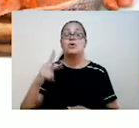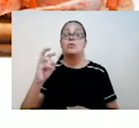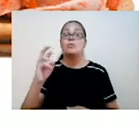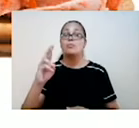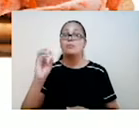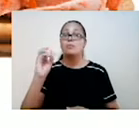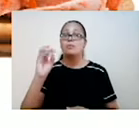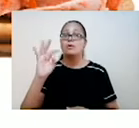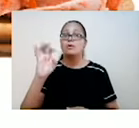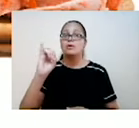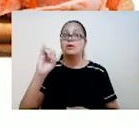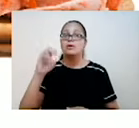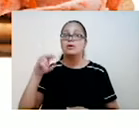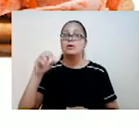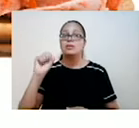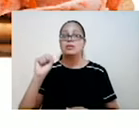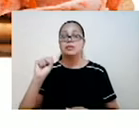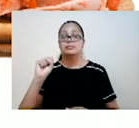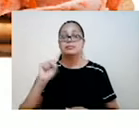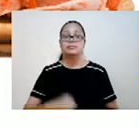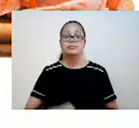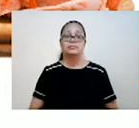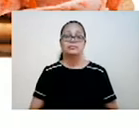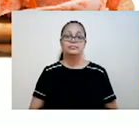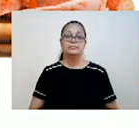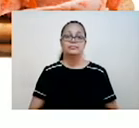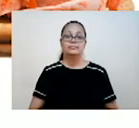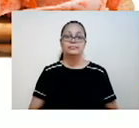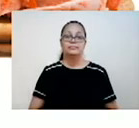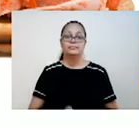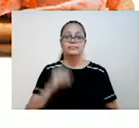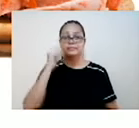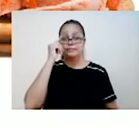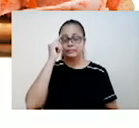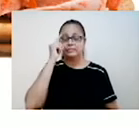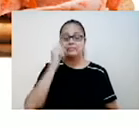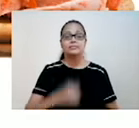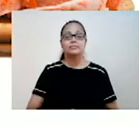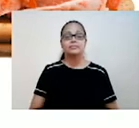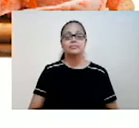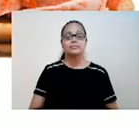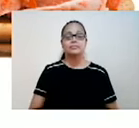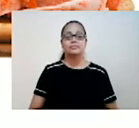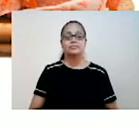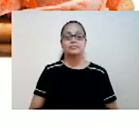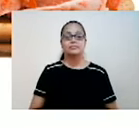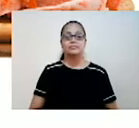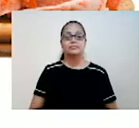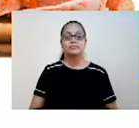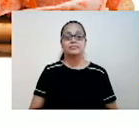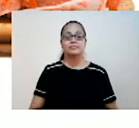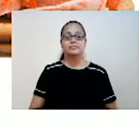Proteínas. Alright. Lots of people usually say that it's a great poison, but it's not true.